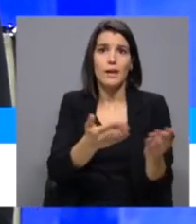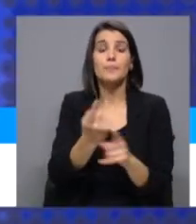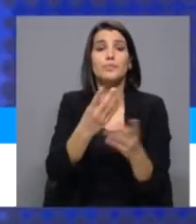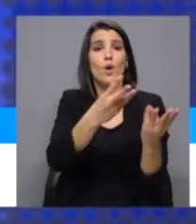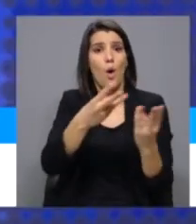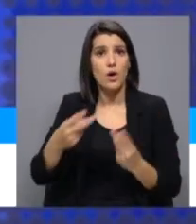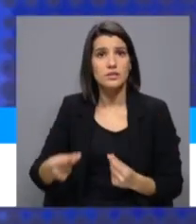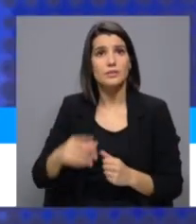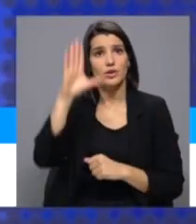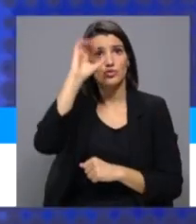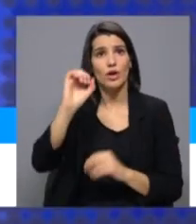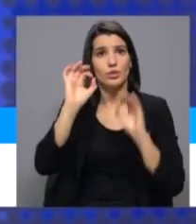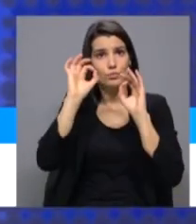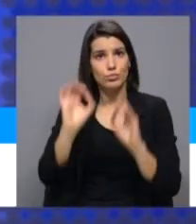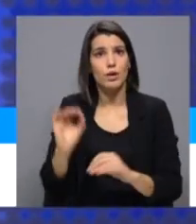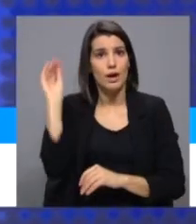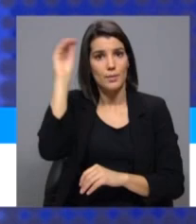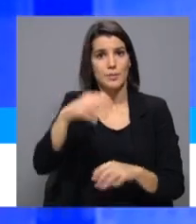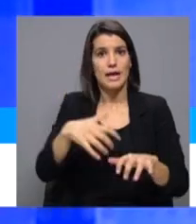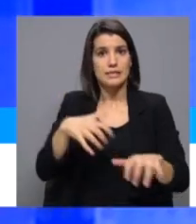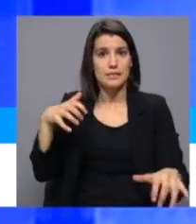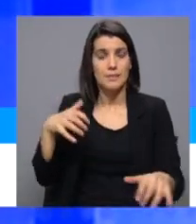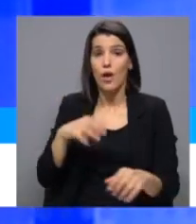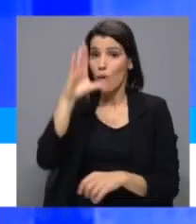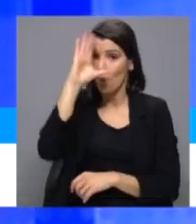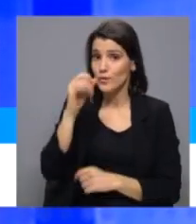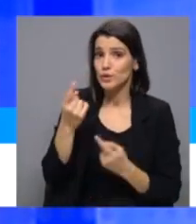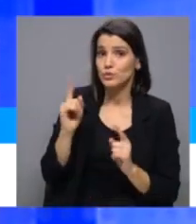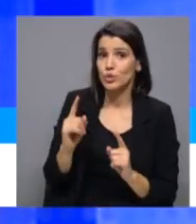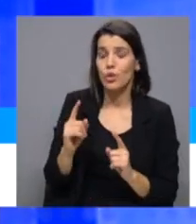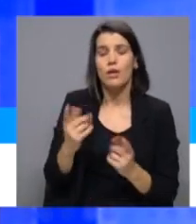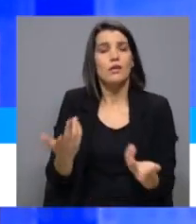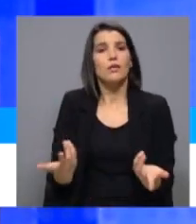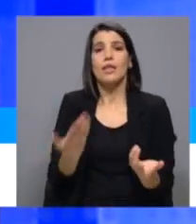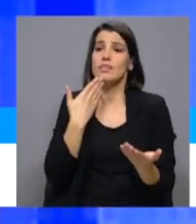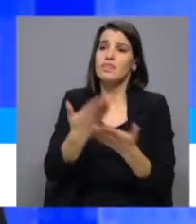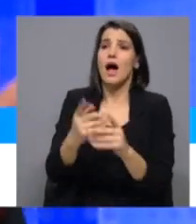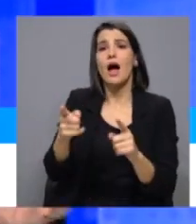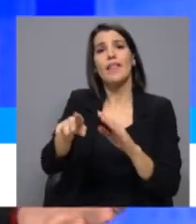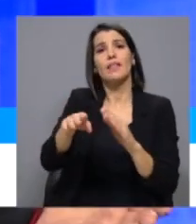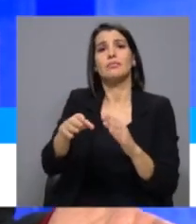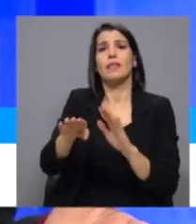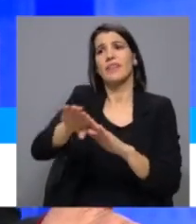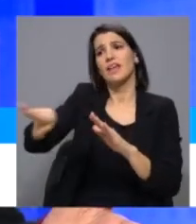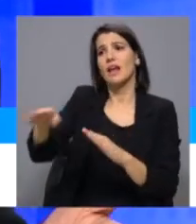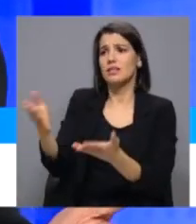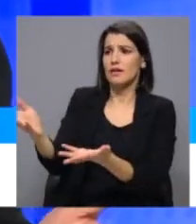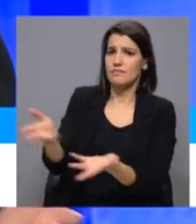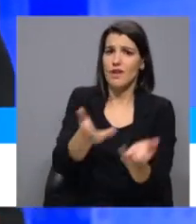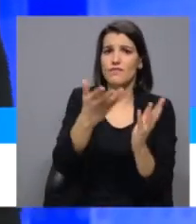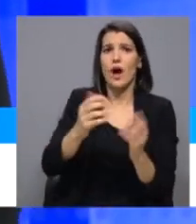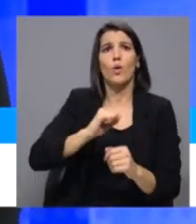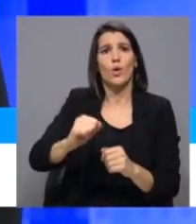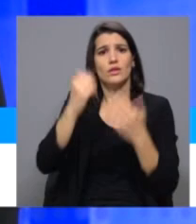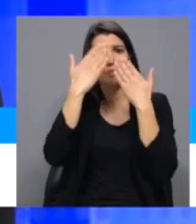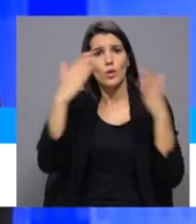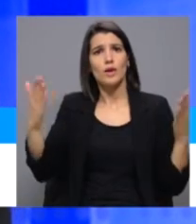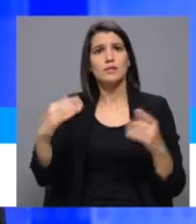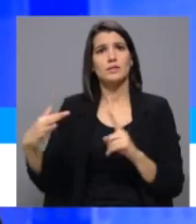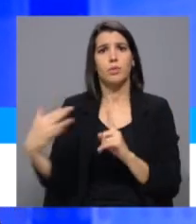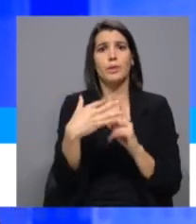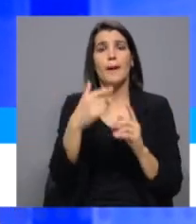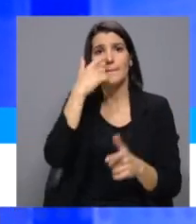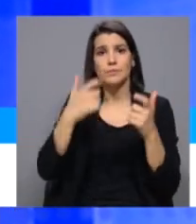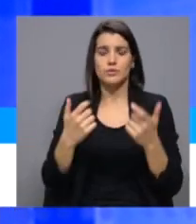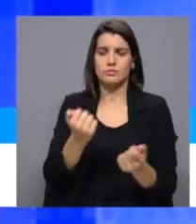da Assembleia da República e não um orçamento do Governo, foi de facto estender a passadeira para o crescimento de forças populistas antidemocráticas. Há uma frustração das